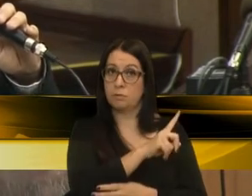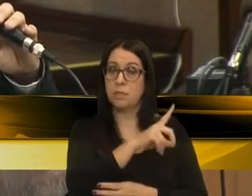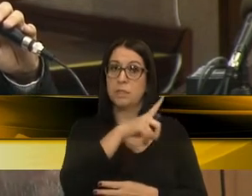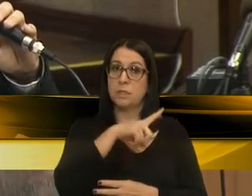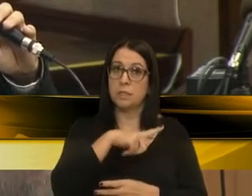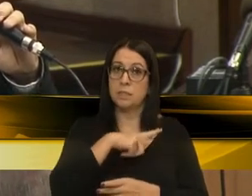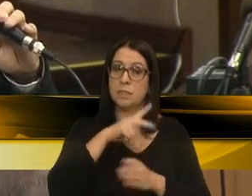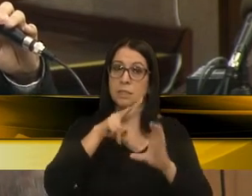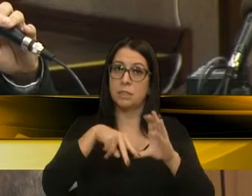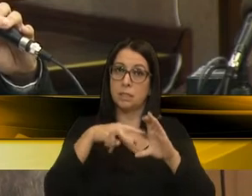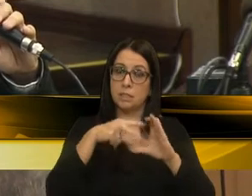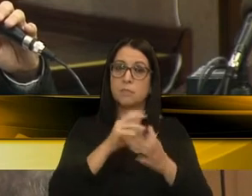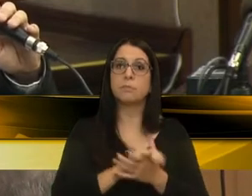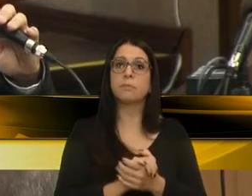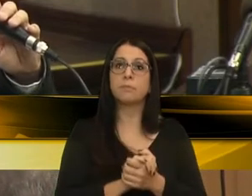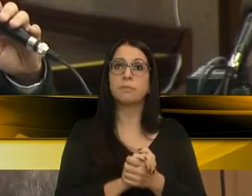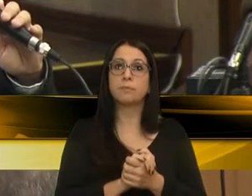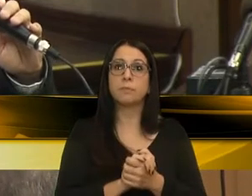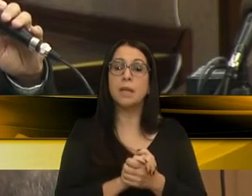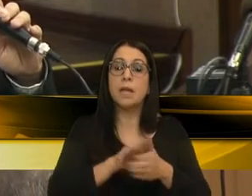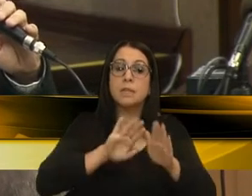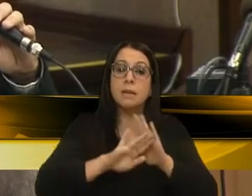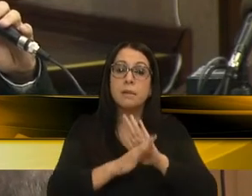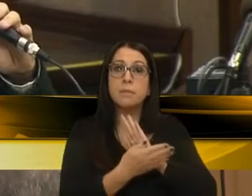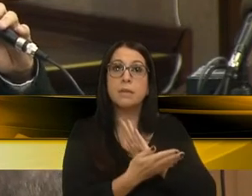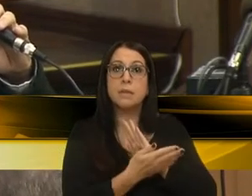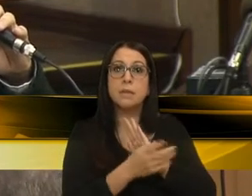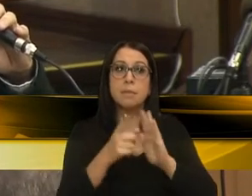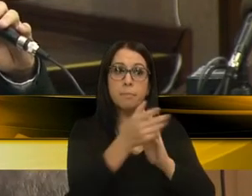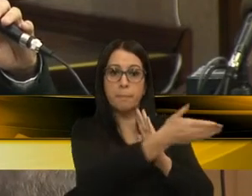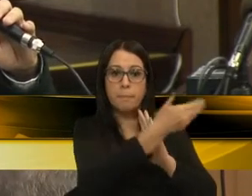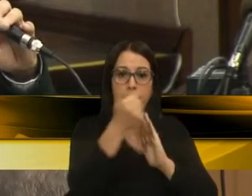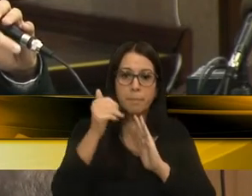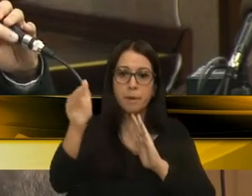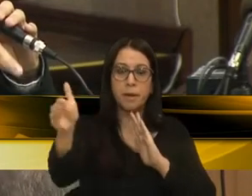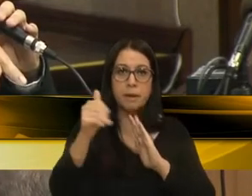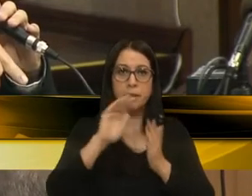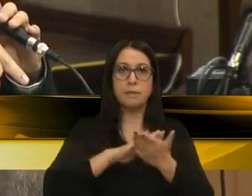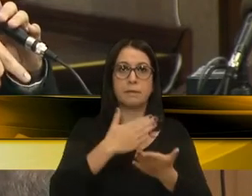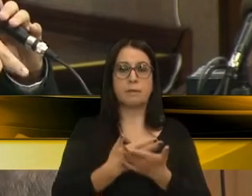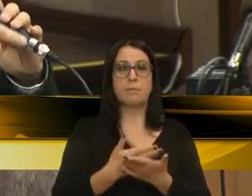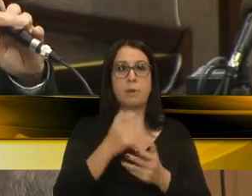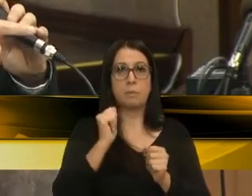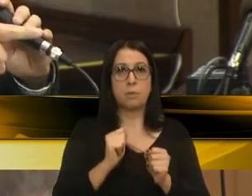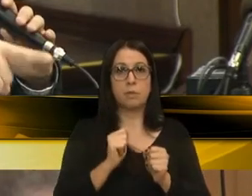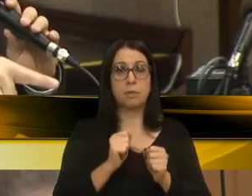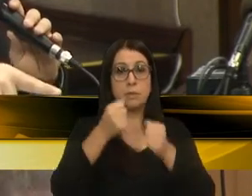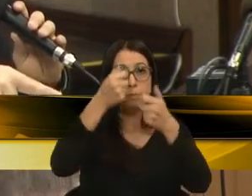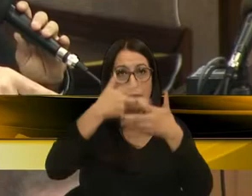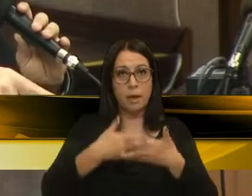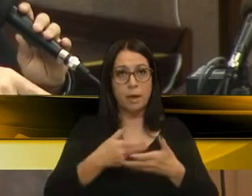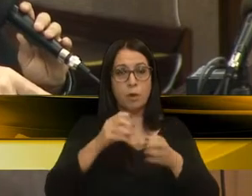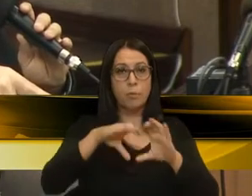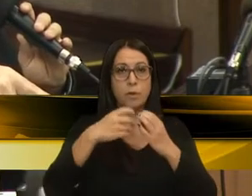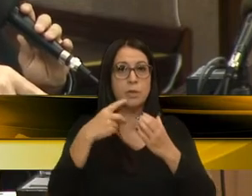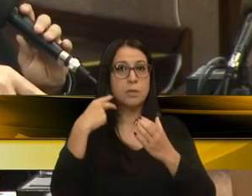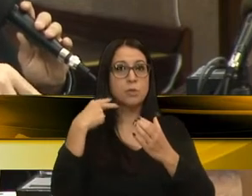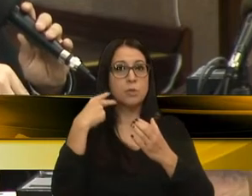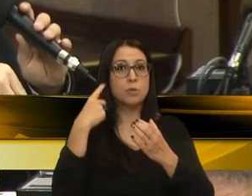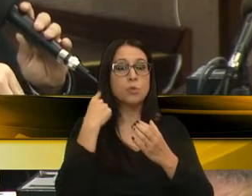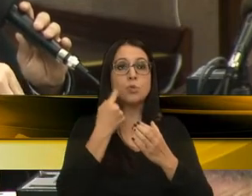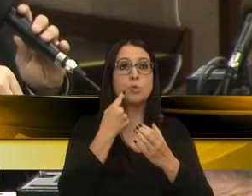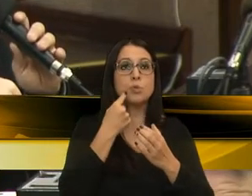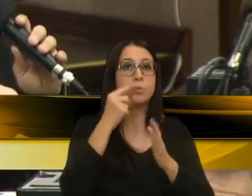a Câmara de Vereadores se adaptar, trazer intérpretes para que eu pudesse explicar para a comunidade surdo o projeto.